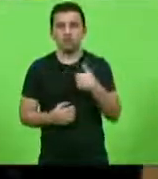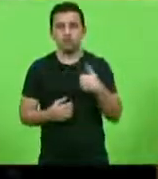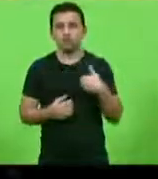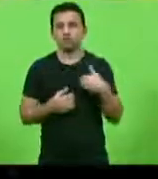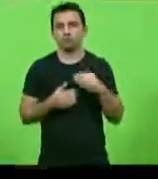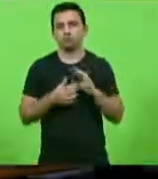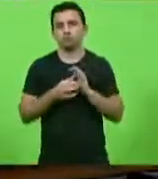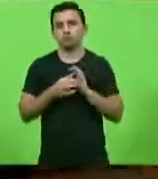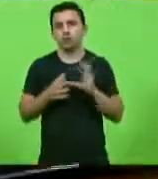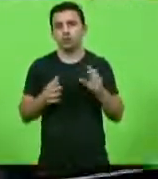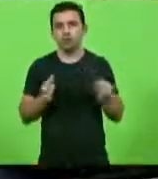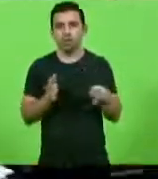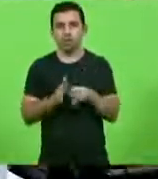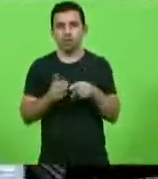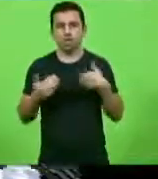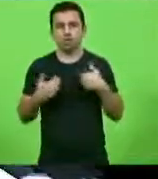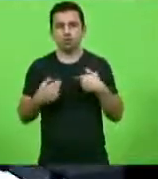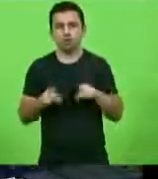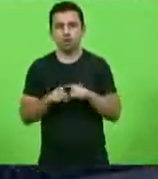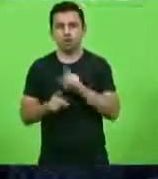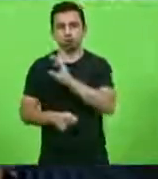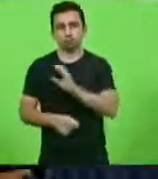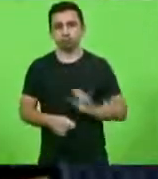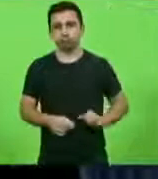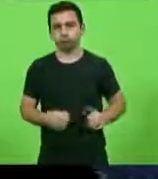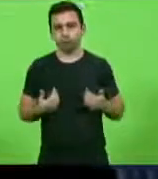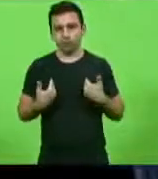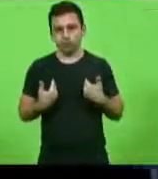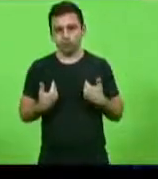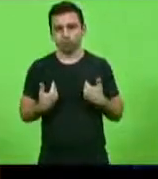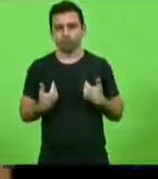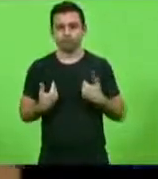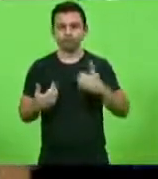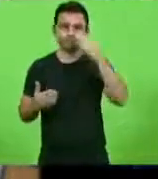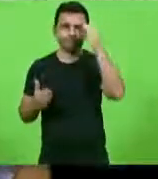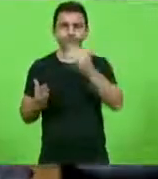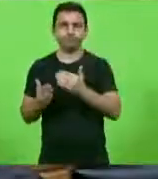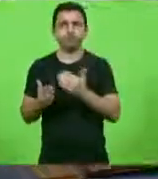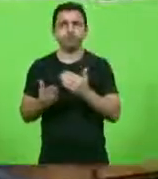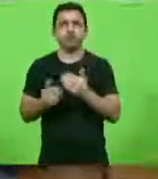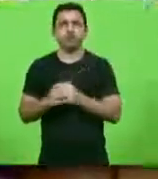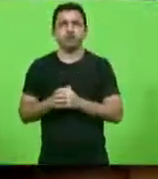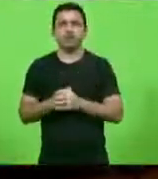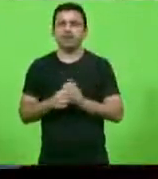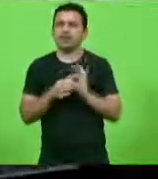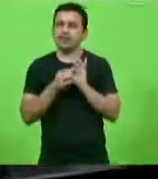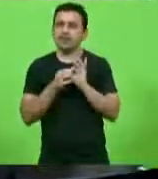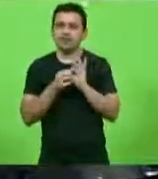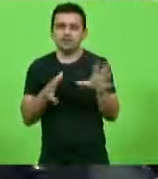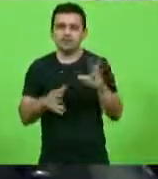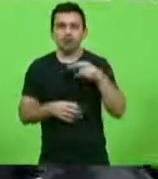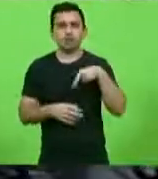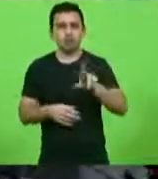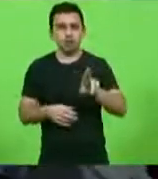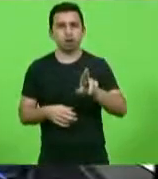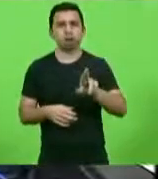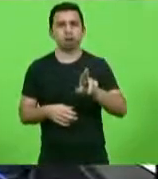liberal e sou também um cristão e a liberdade religiosa é sem dúvida um dos pilares